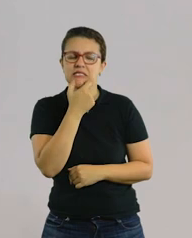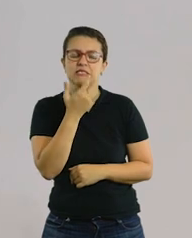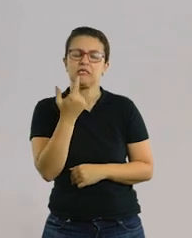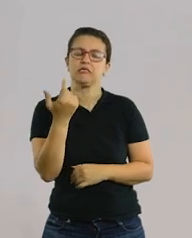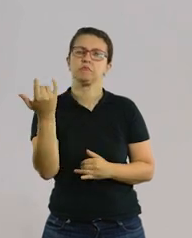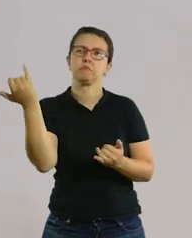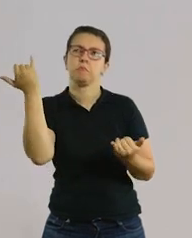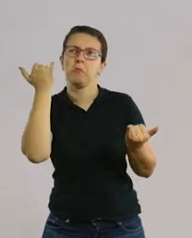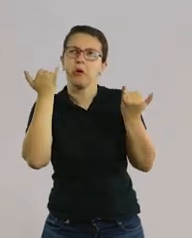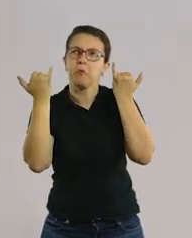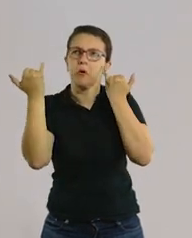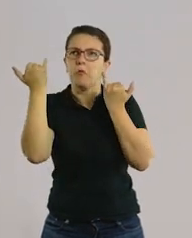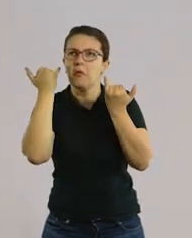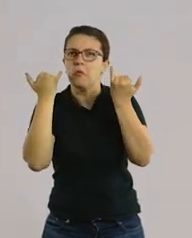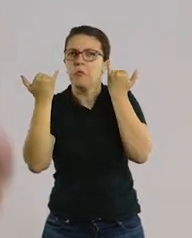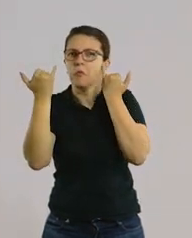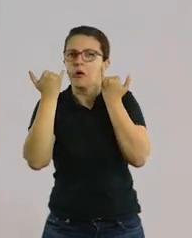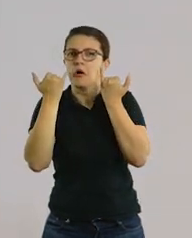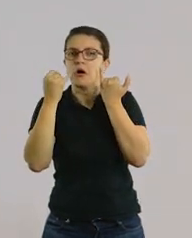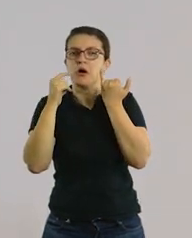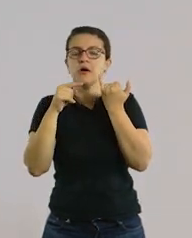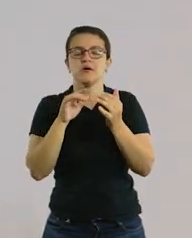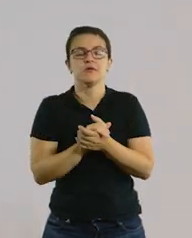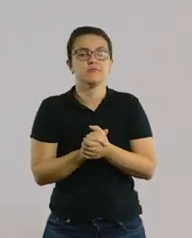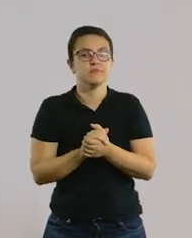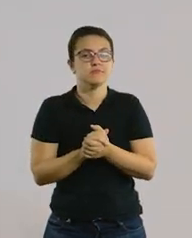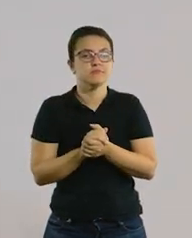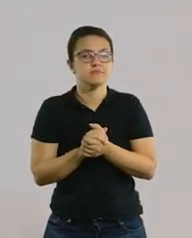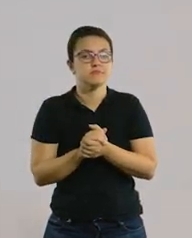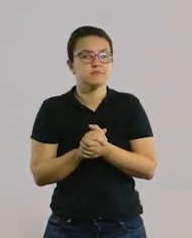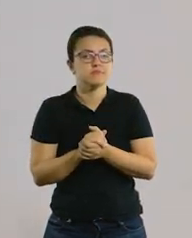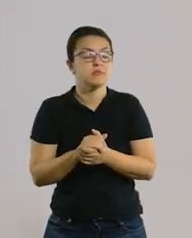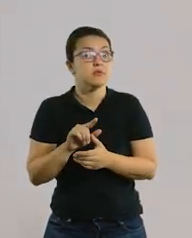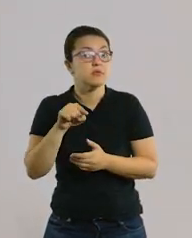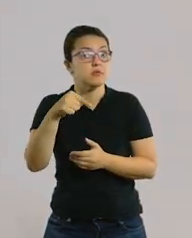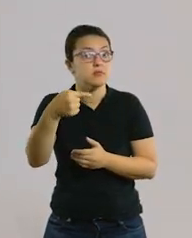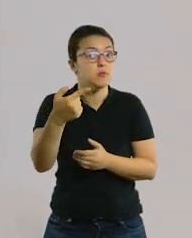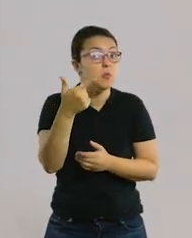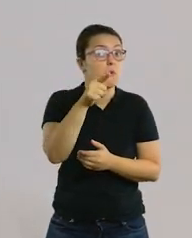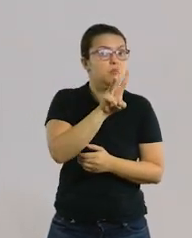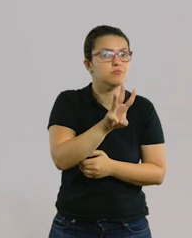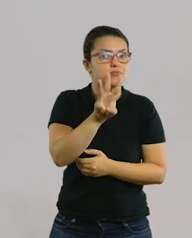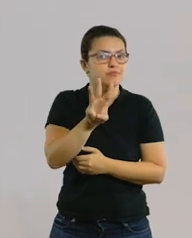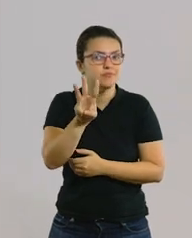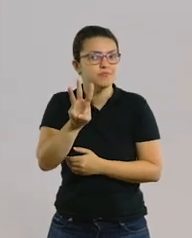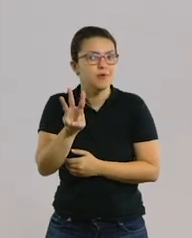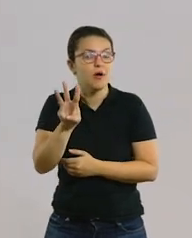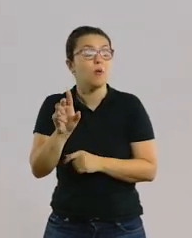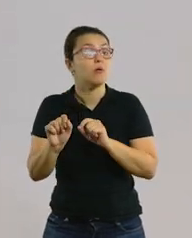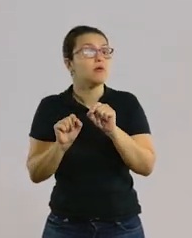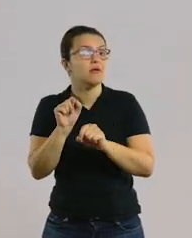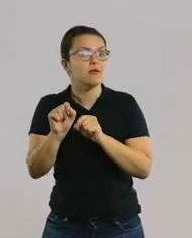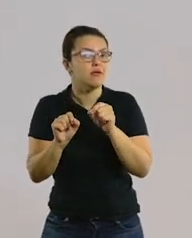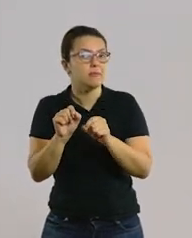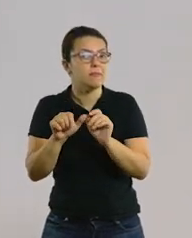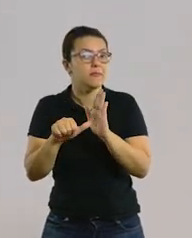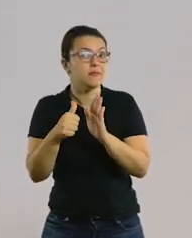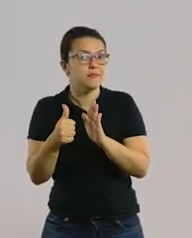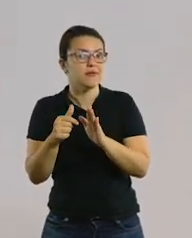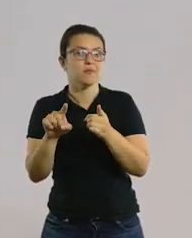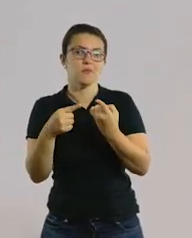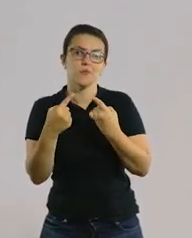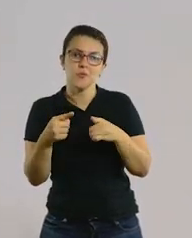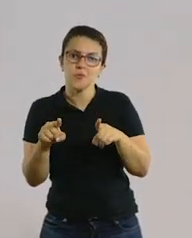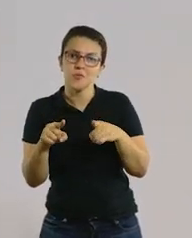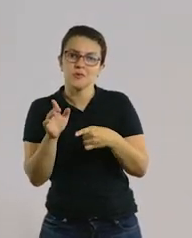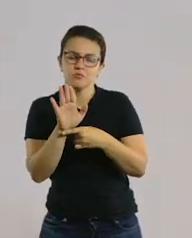Ouçam-as e trabalhem essas pronúncias. E num outro link, vocês terão uma atividade, que é... Primeiro, vocês vão ouvir